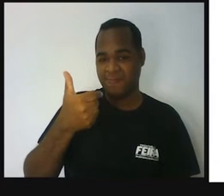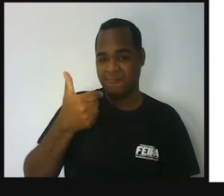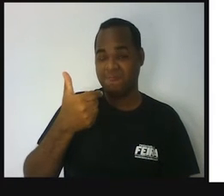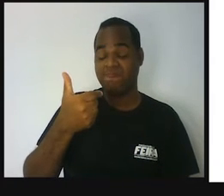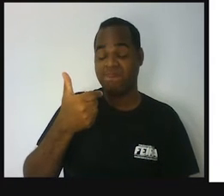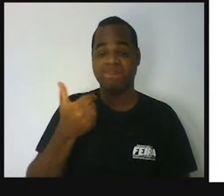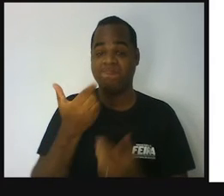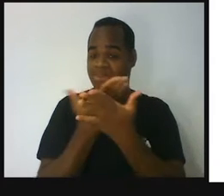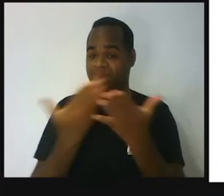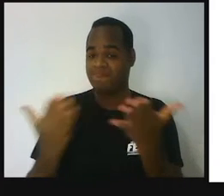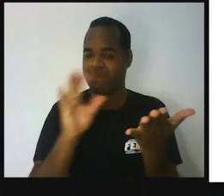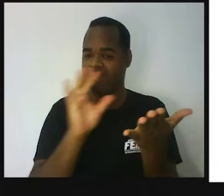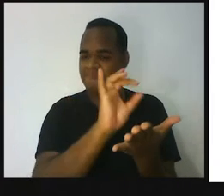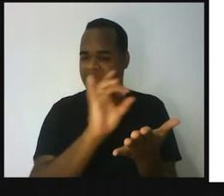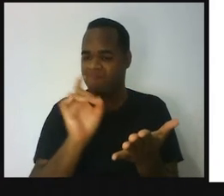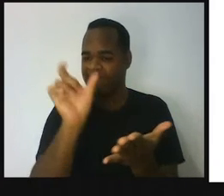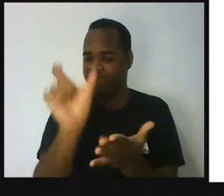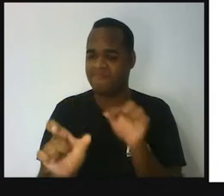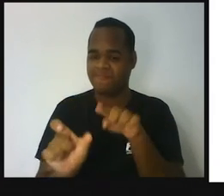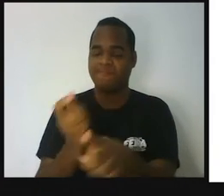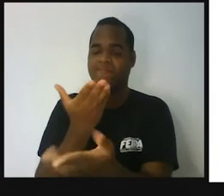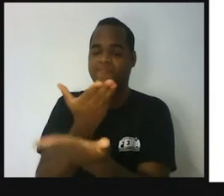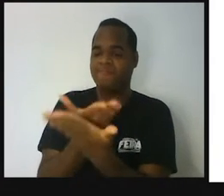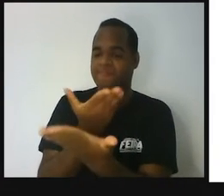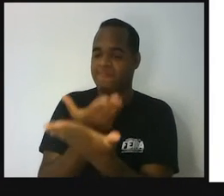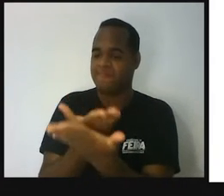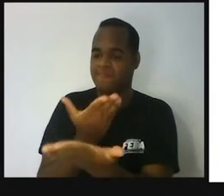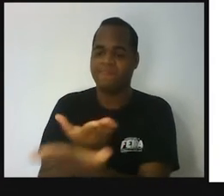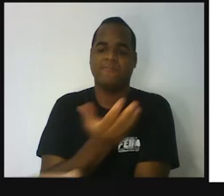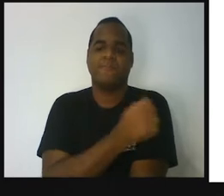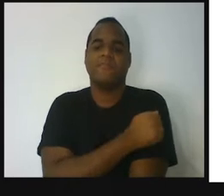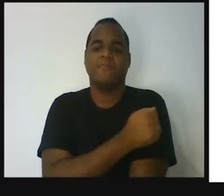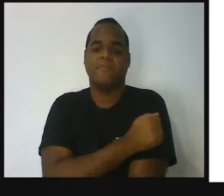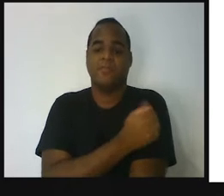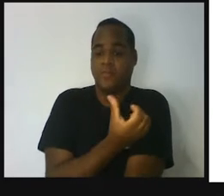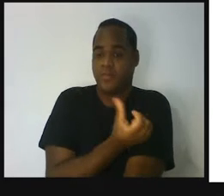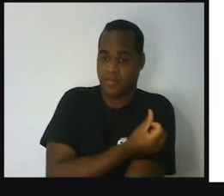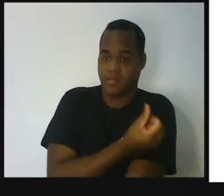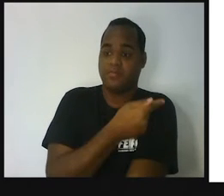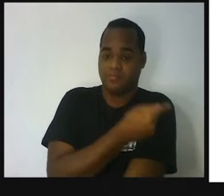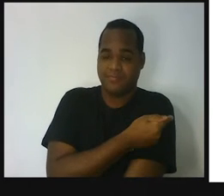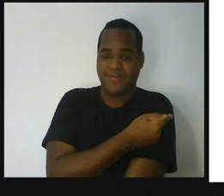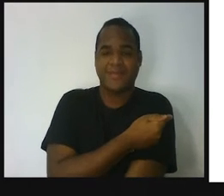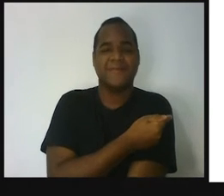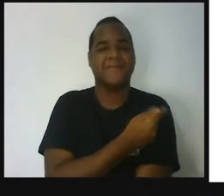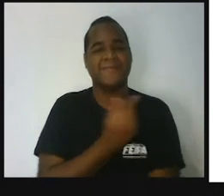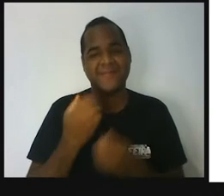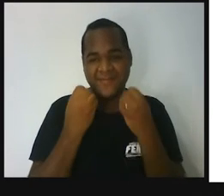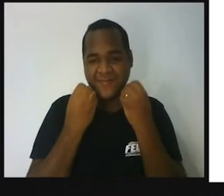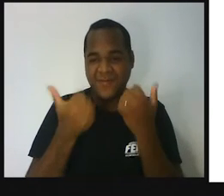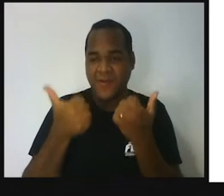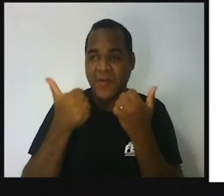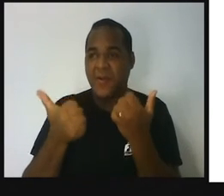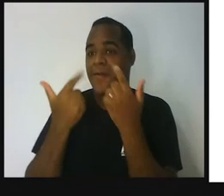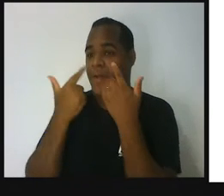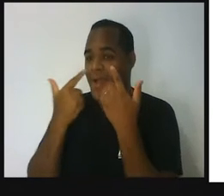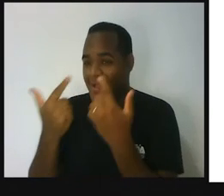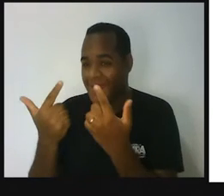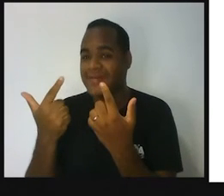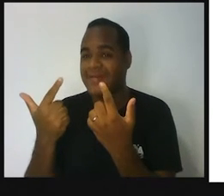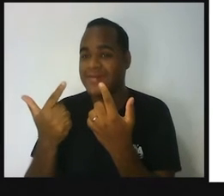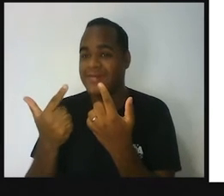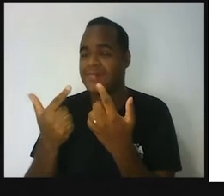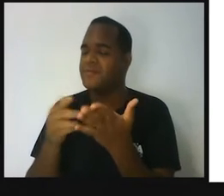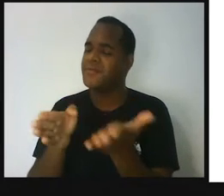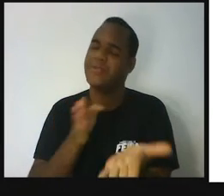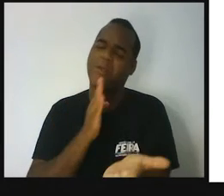Para você, estudante do sexto ano, do sétimo ano, olha só, você